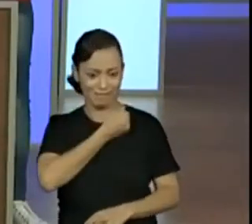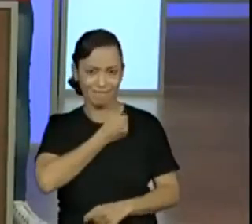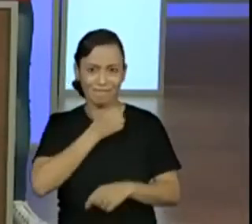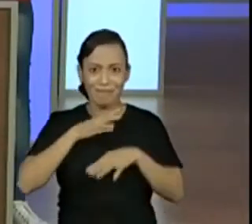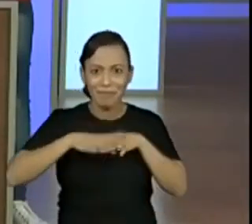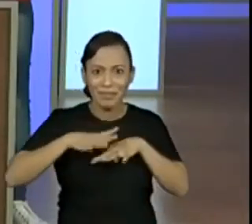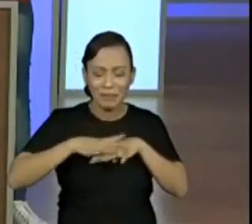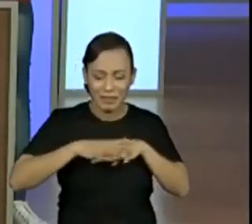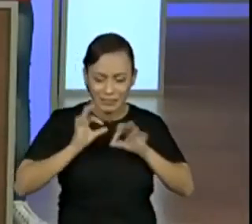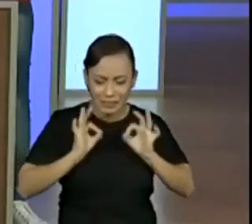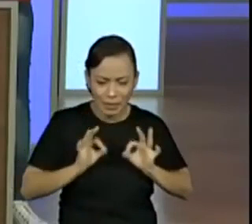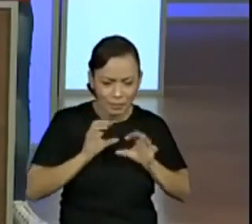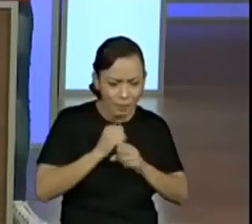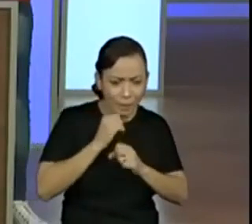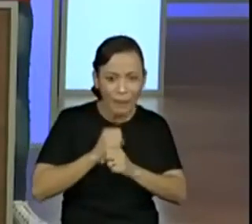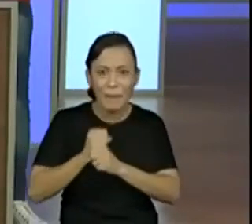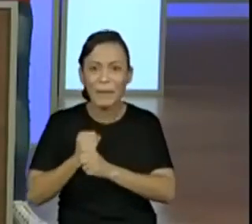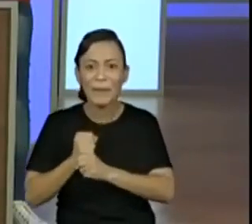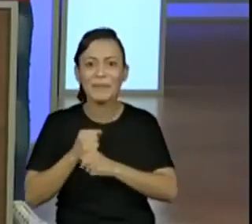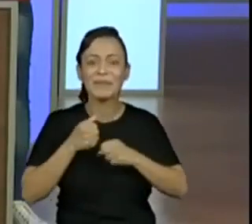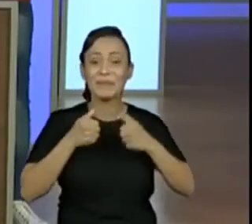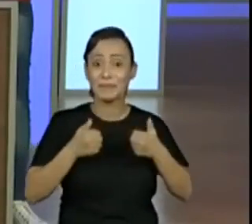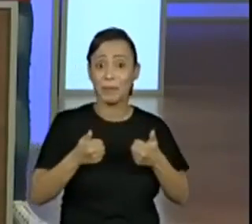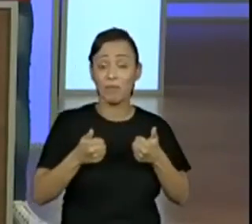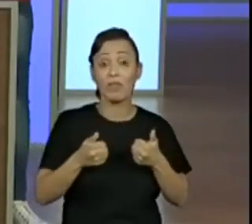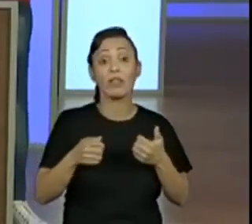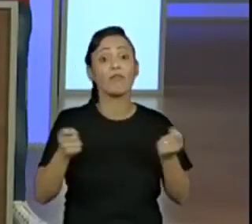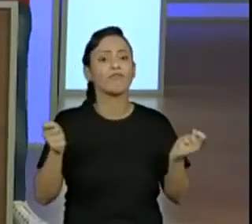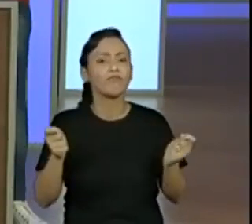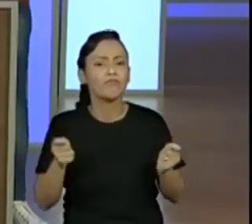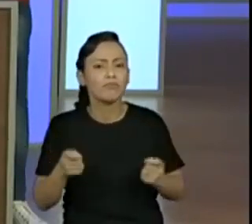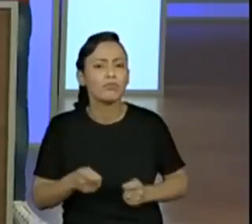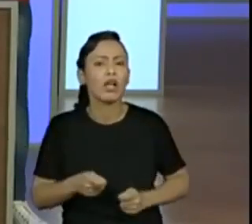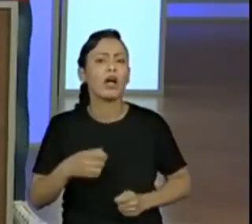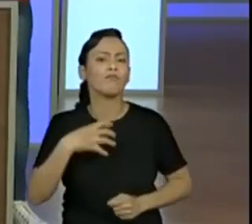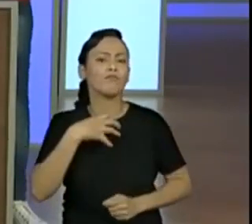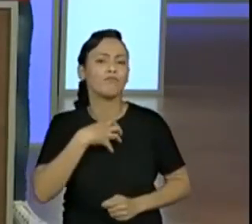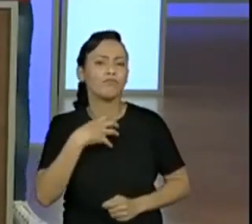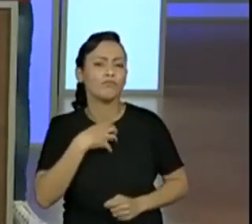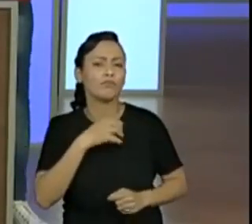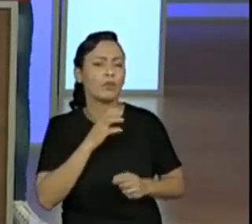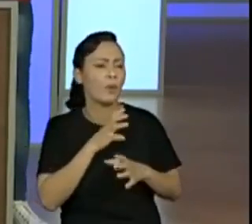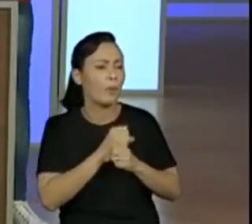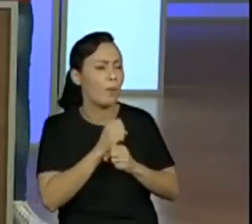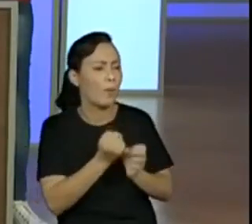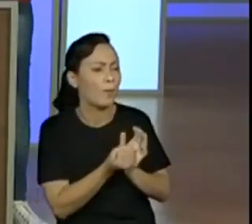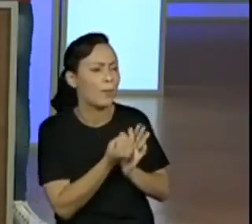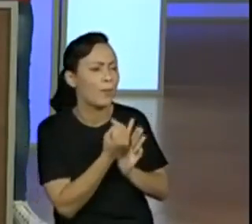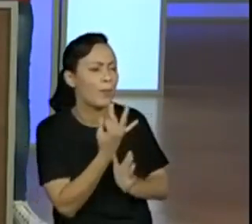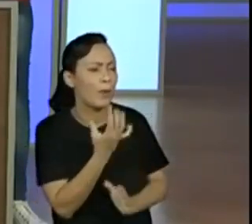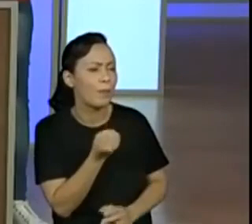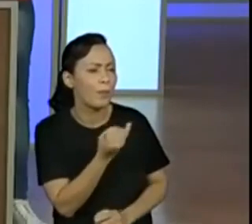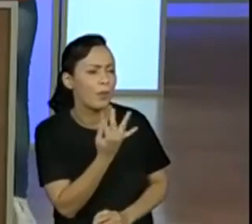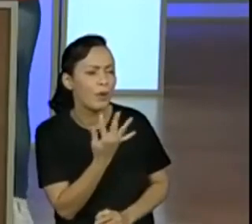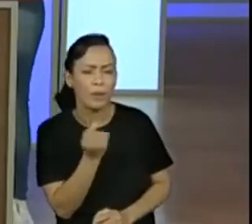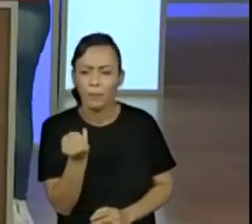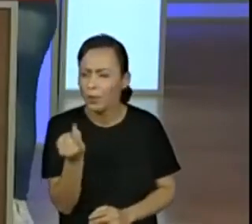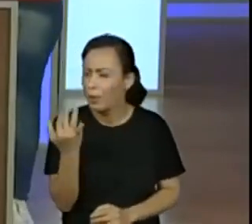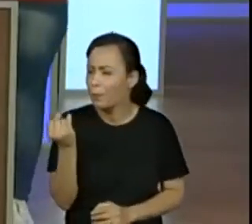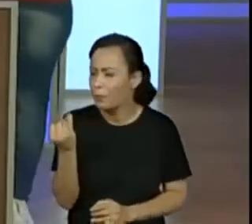fazer com vocês durante toda essa semana. Várias estratégias, várias formas de contar, para que vocês fiquem expert